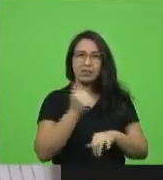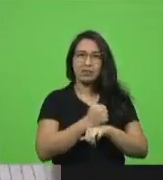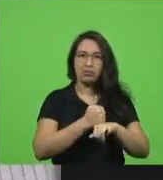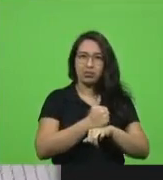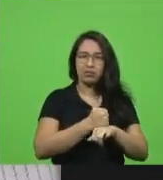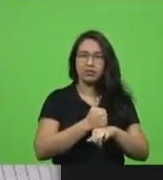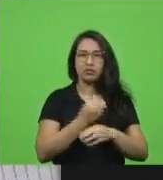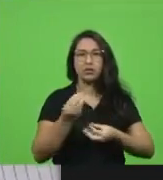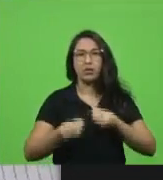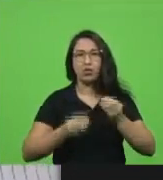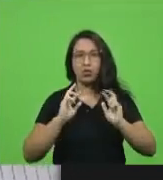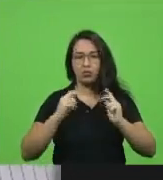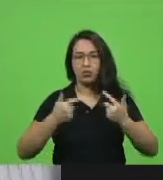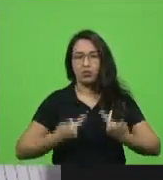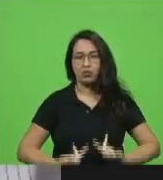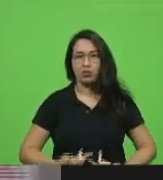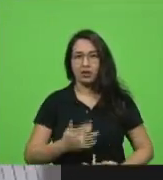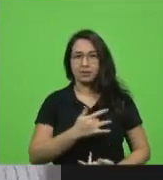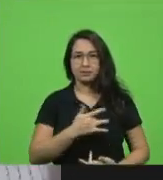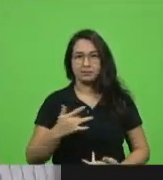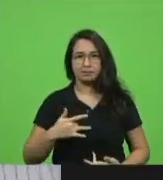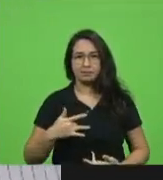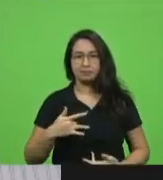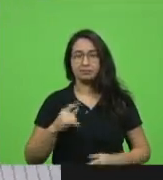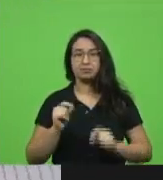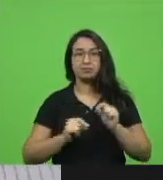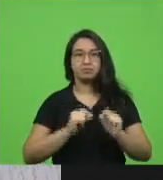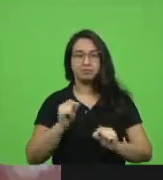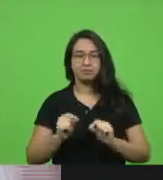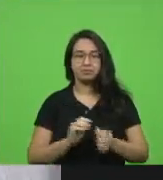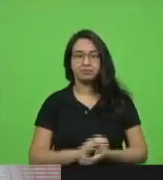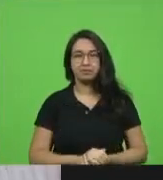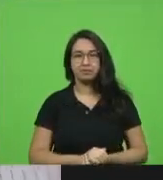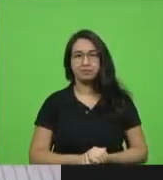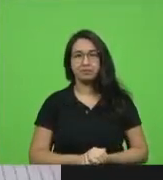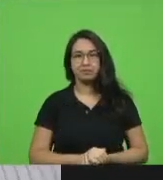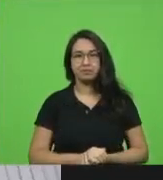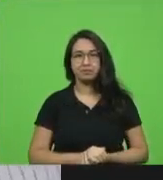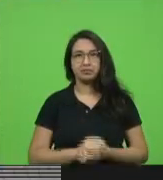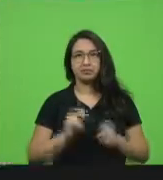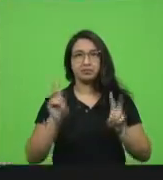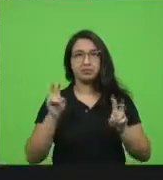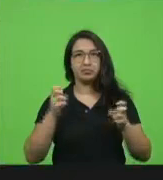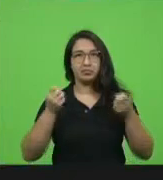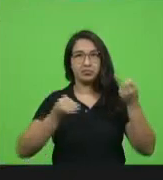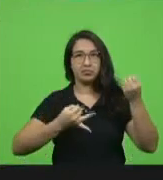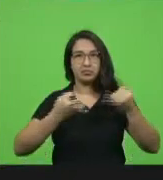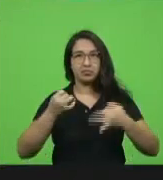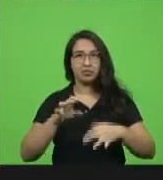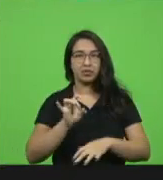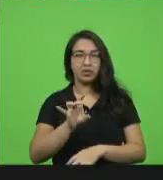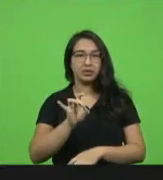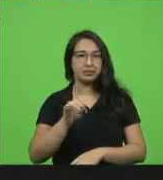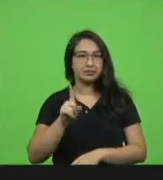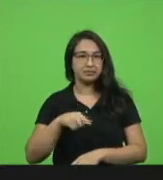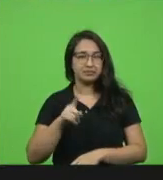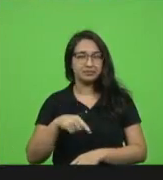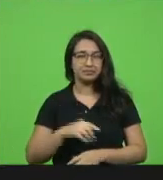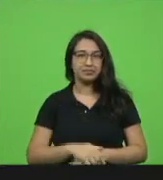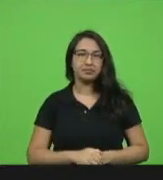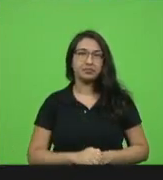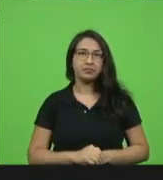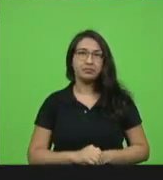saúde humana era isso senhor presidente não sei se passei do horário não tenho visão aqui mas agradeço uma parte ainda